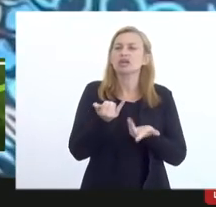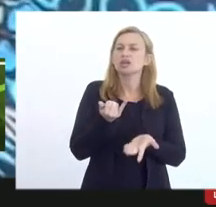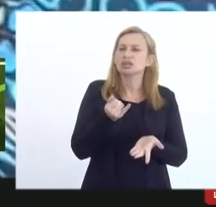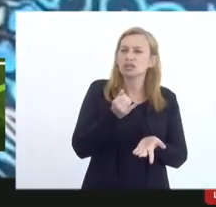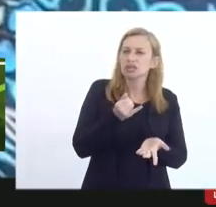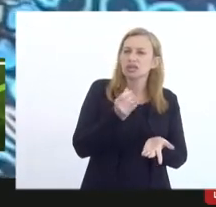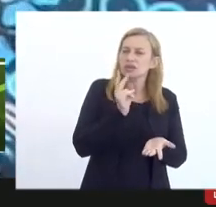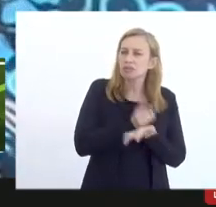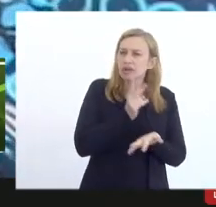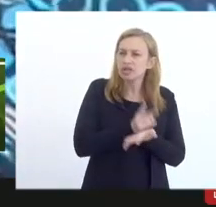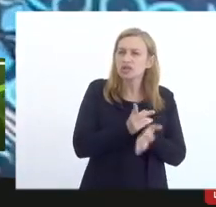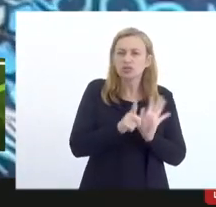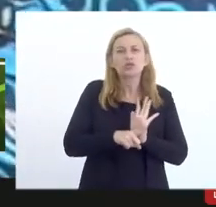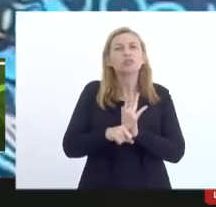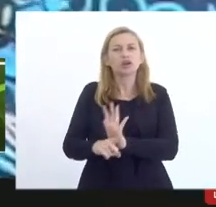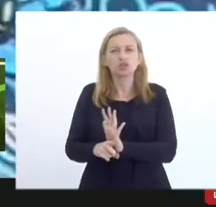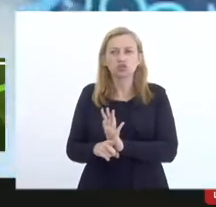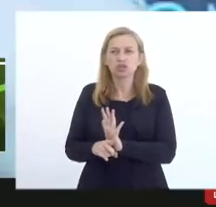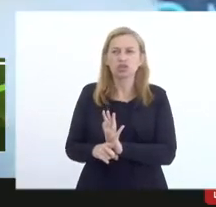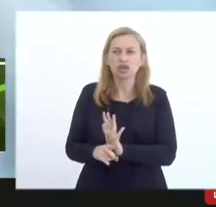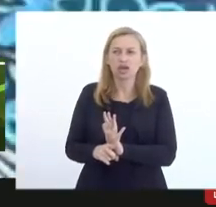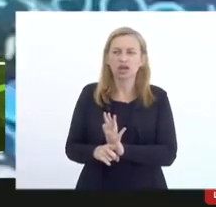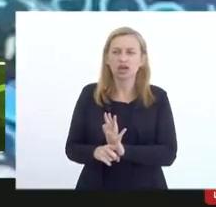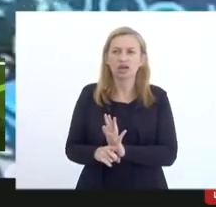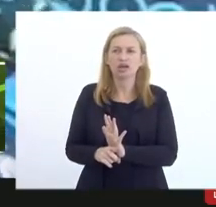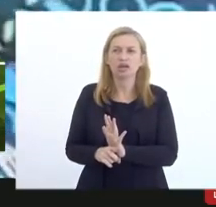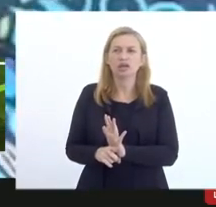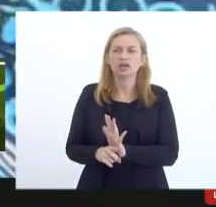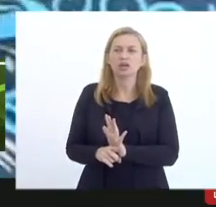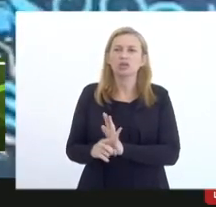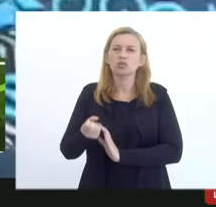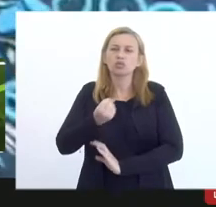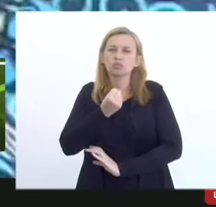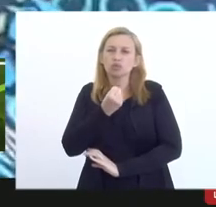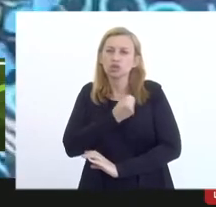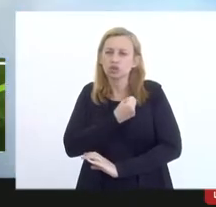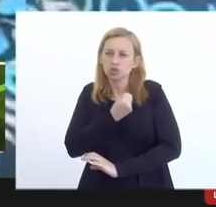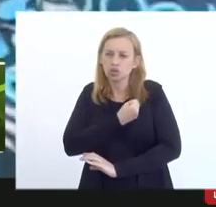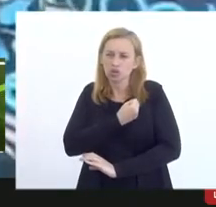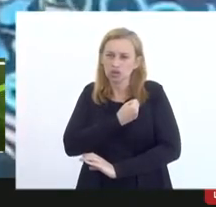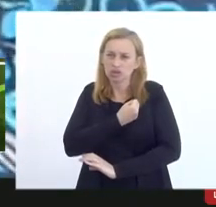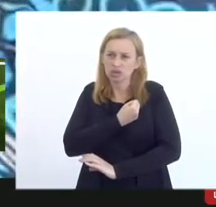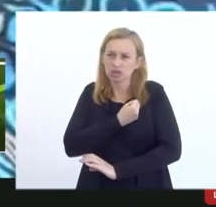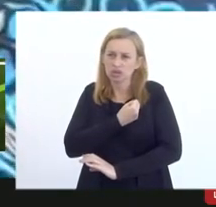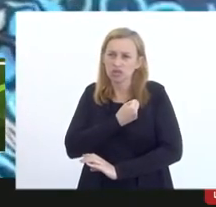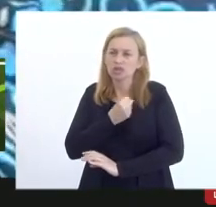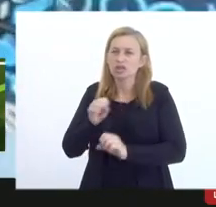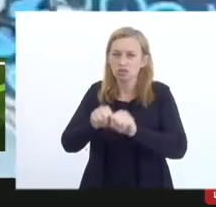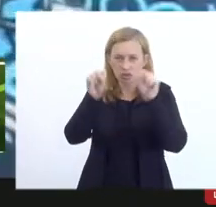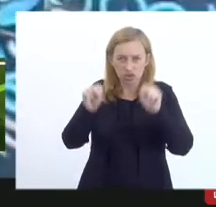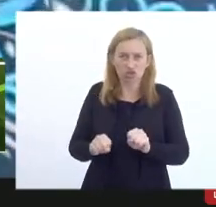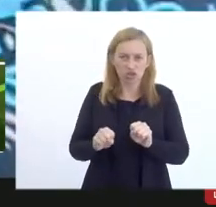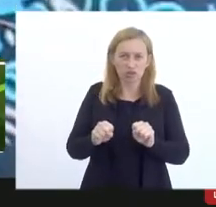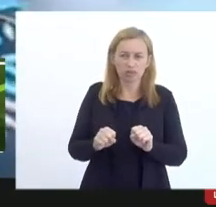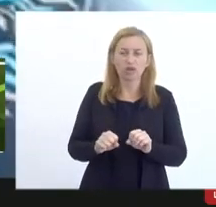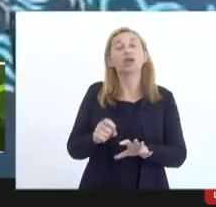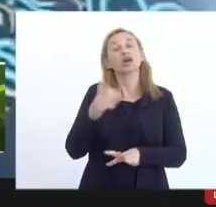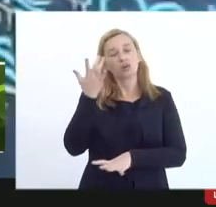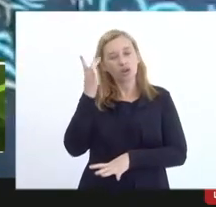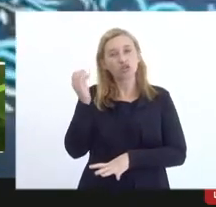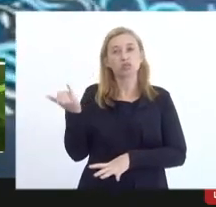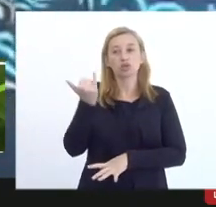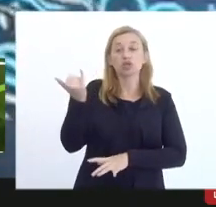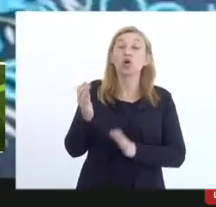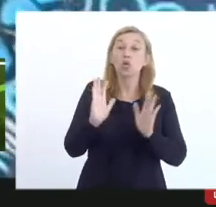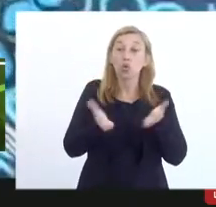mesmo que fosse facilitar para botar uma nota fiscal no sistema, e que eu acho que é importante, eu entendo que, inclusive,